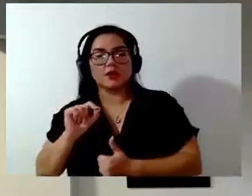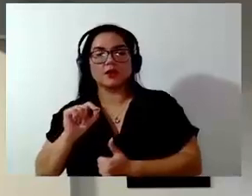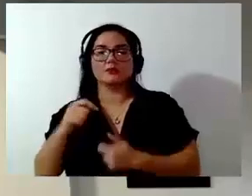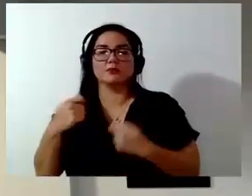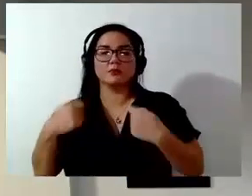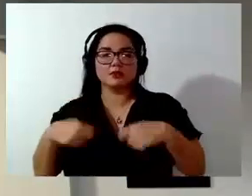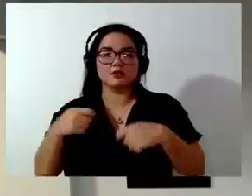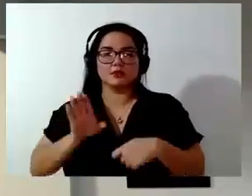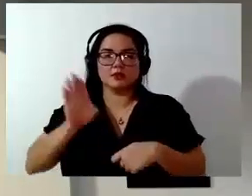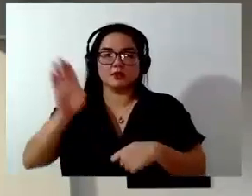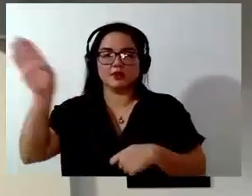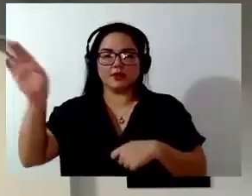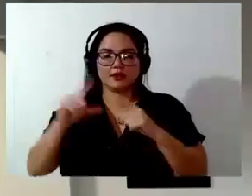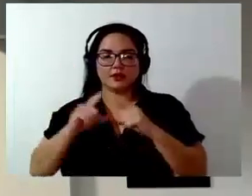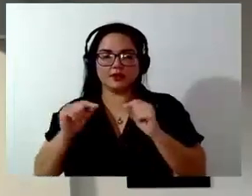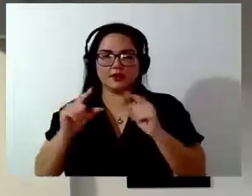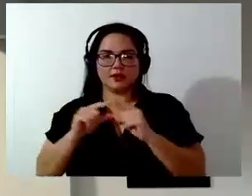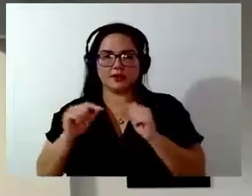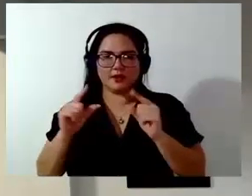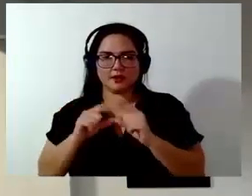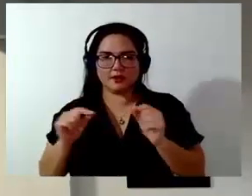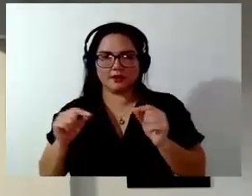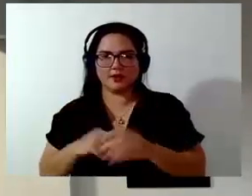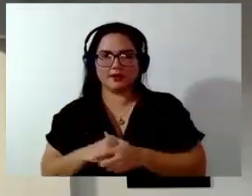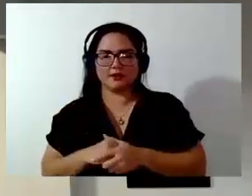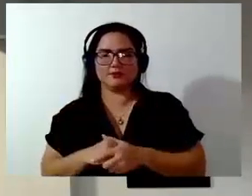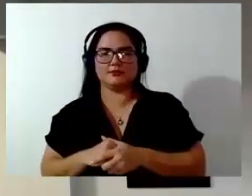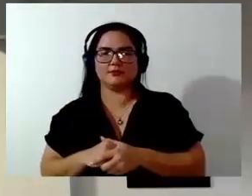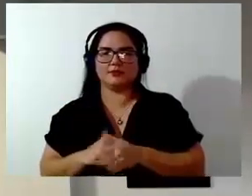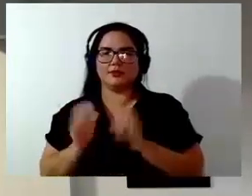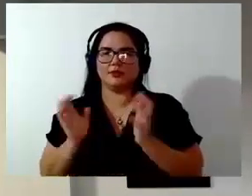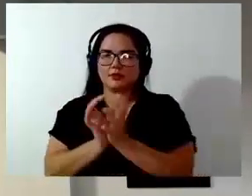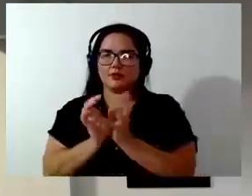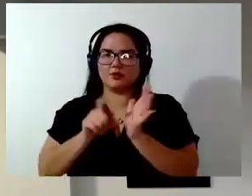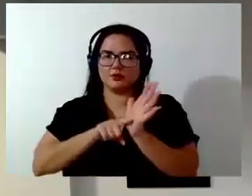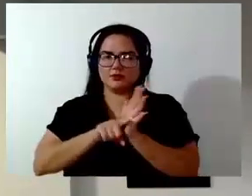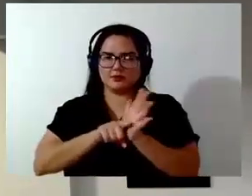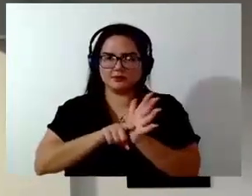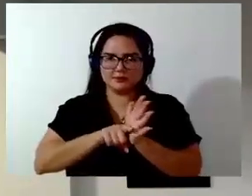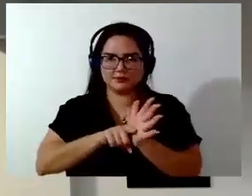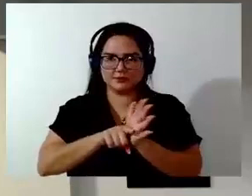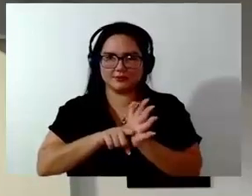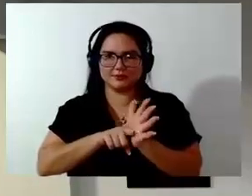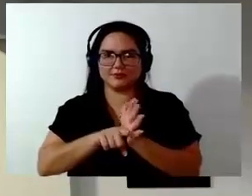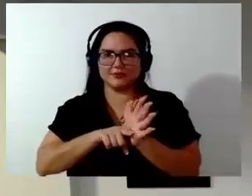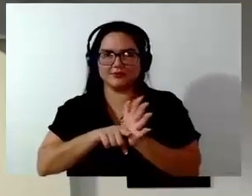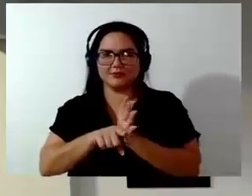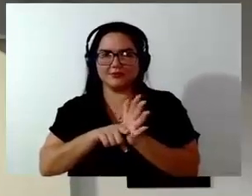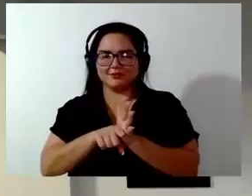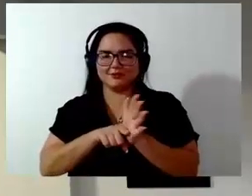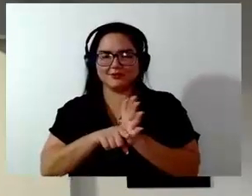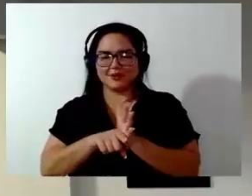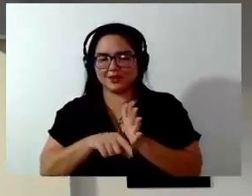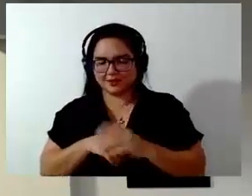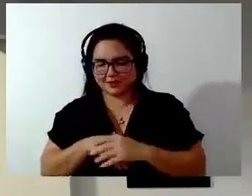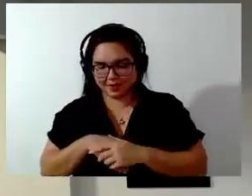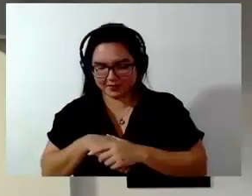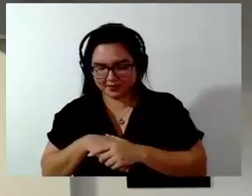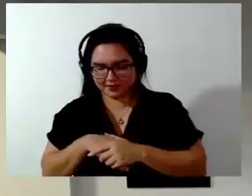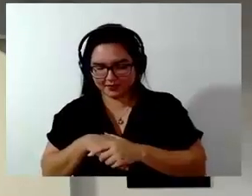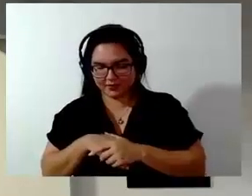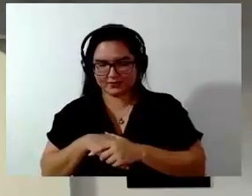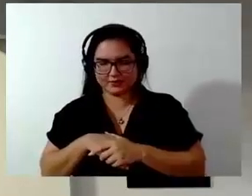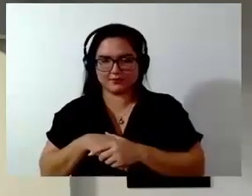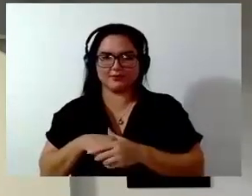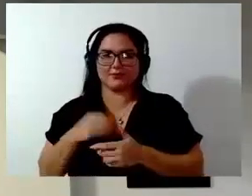ir à Brasília, na NTT, que é o órgão que fiscaliza a autopista, para conseguirmos três